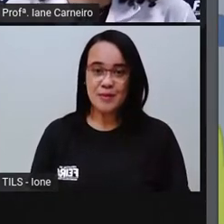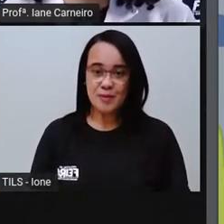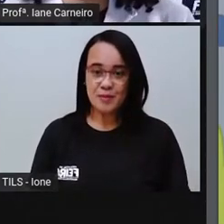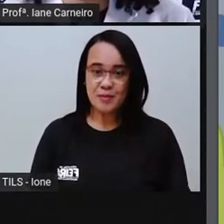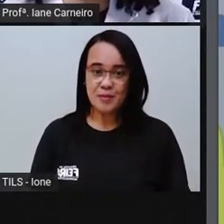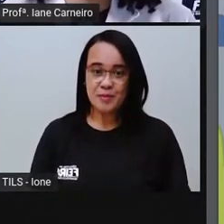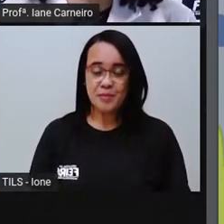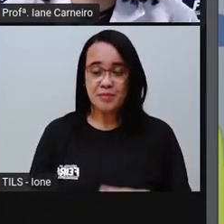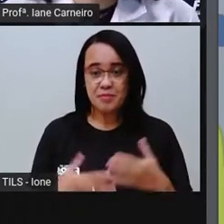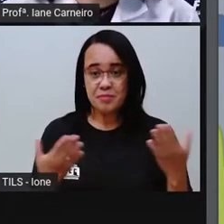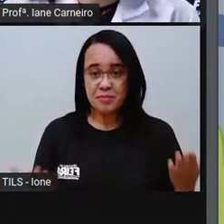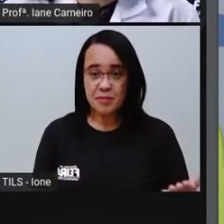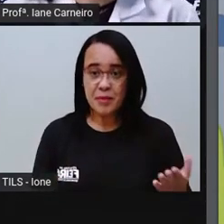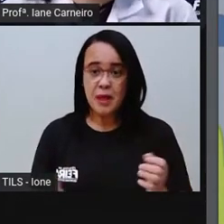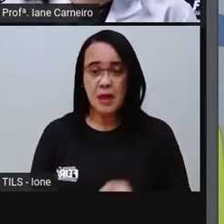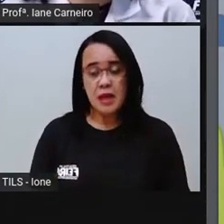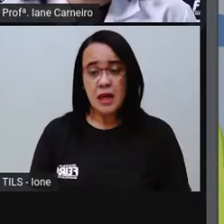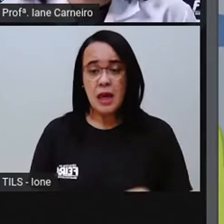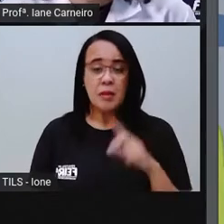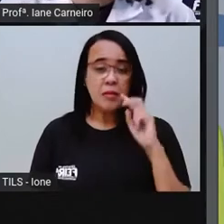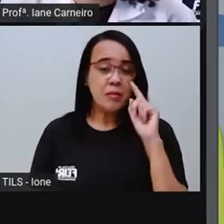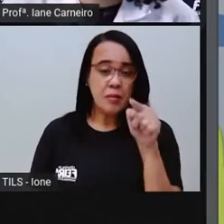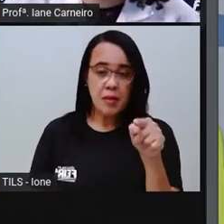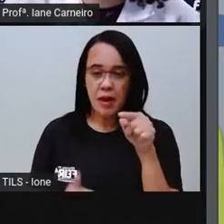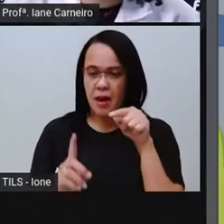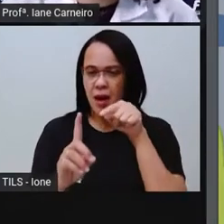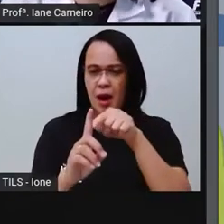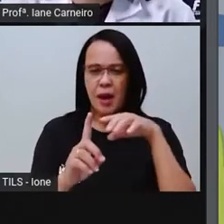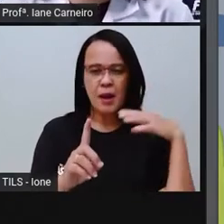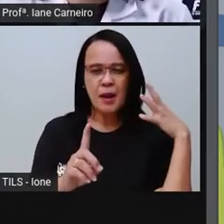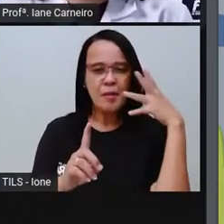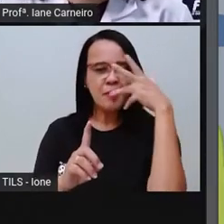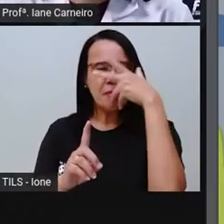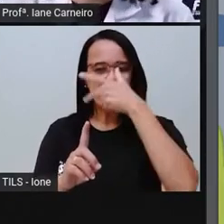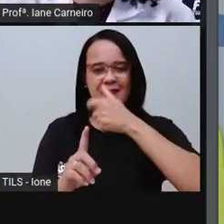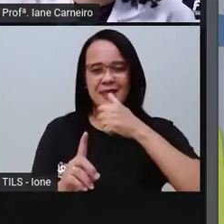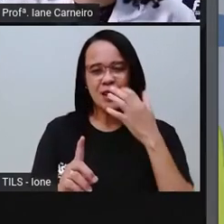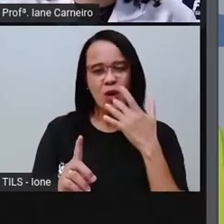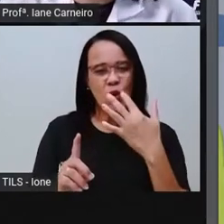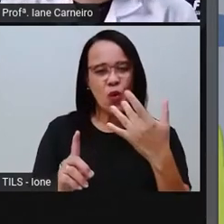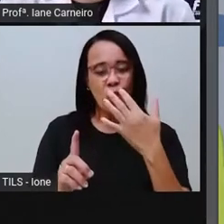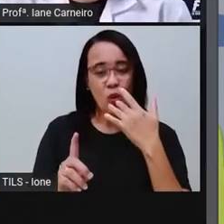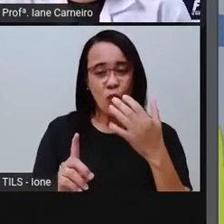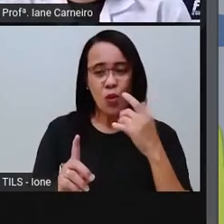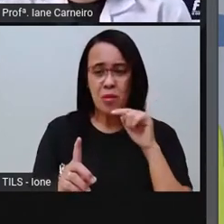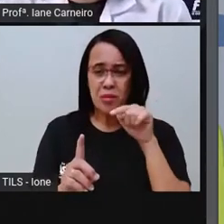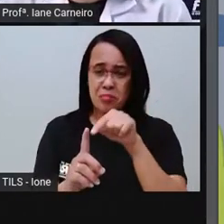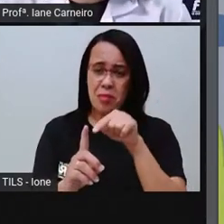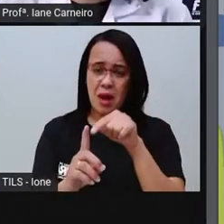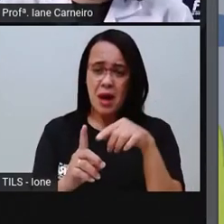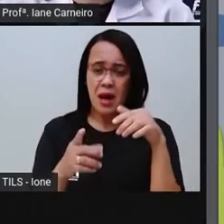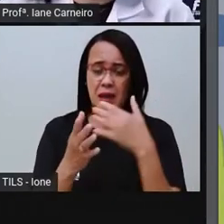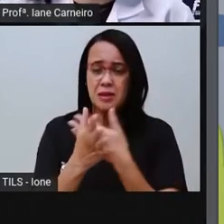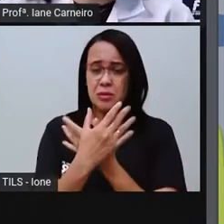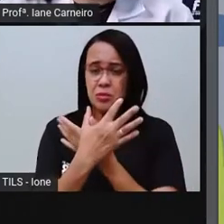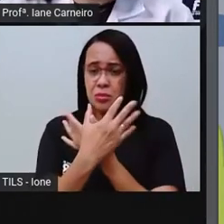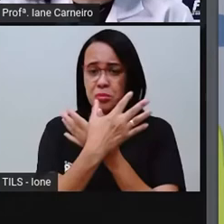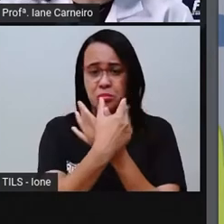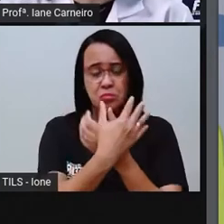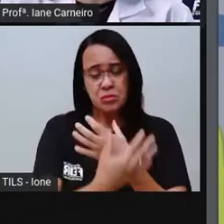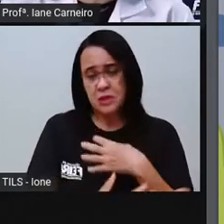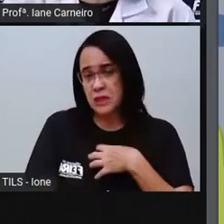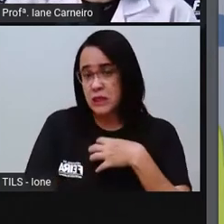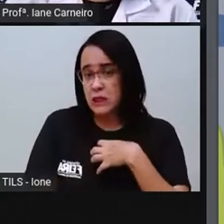Mesmo com toda a beleza, colorido e harmonia, a pequena borboleta não sentia